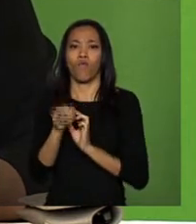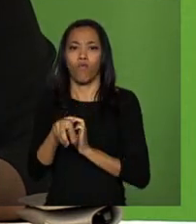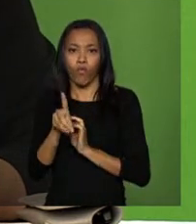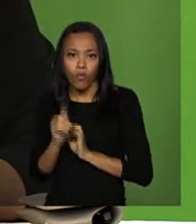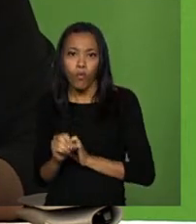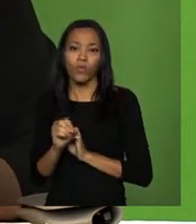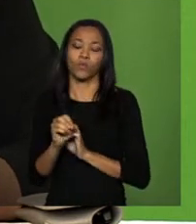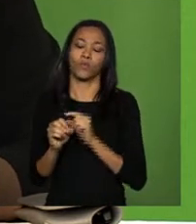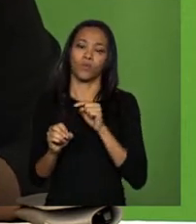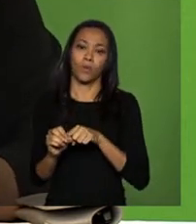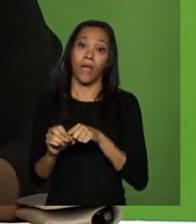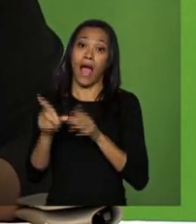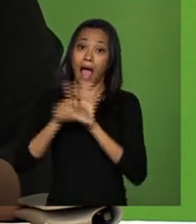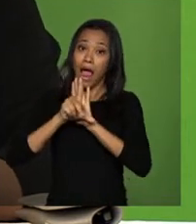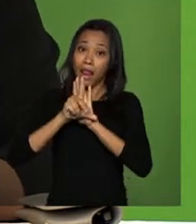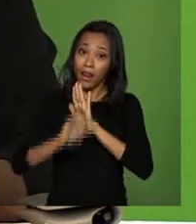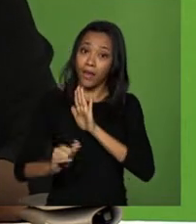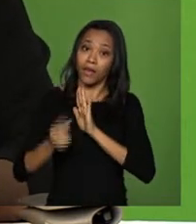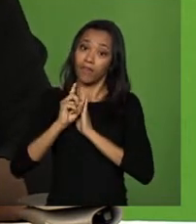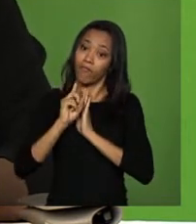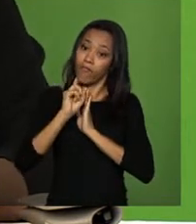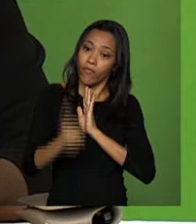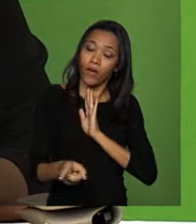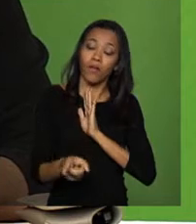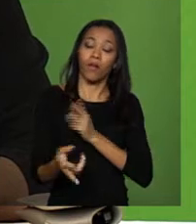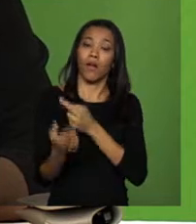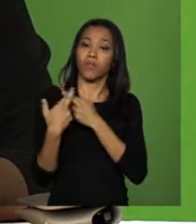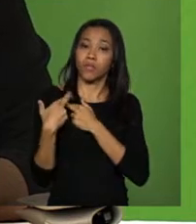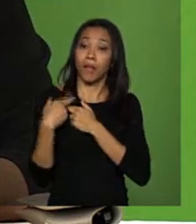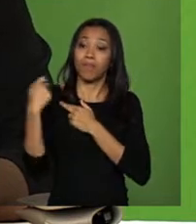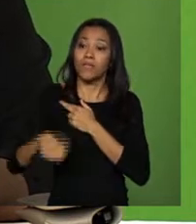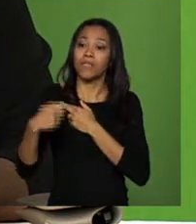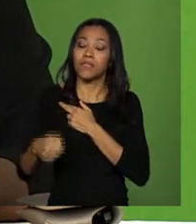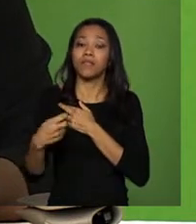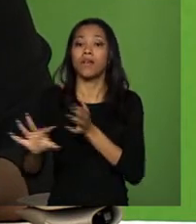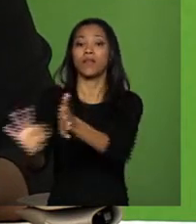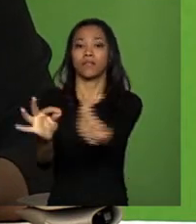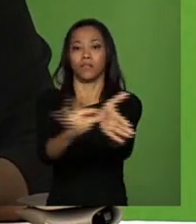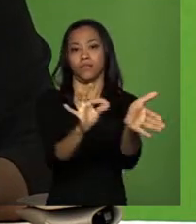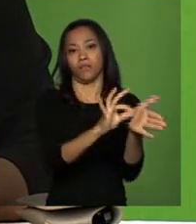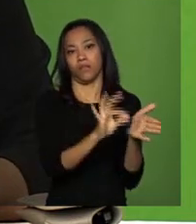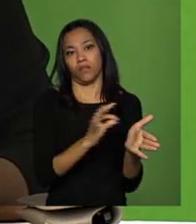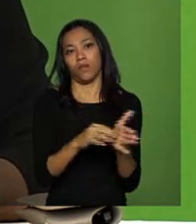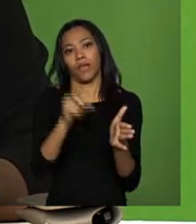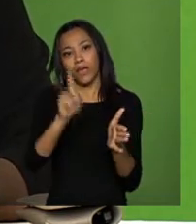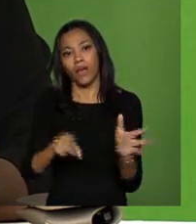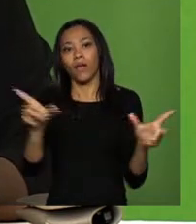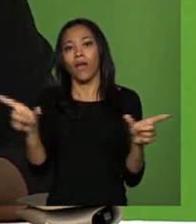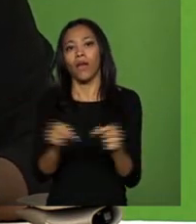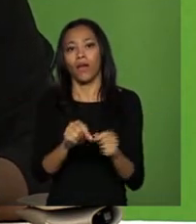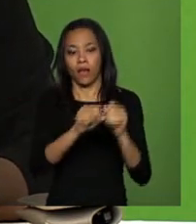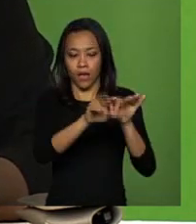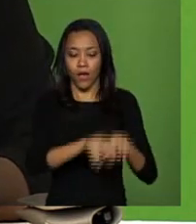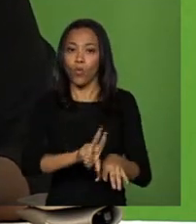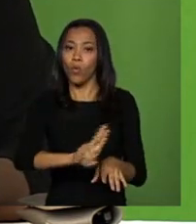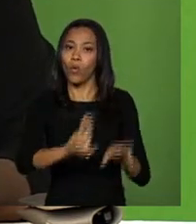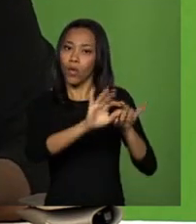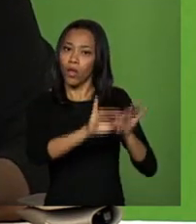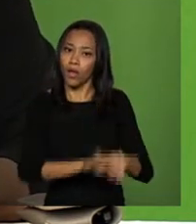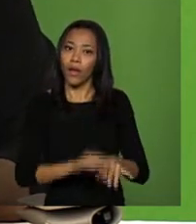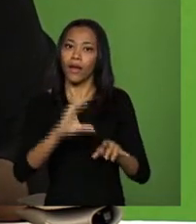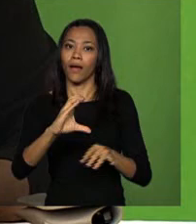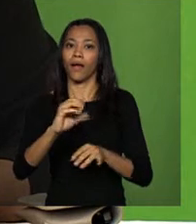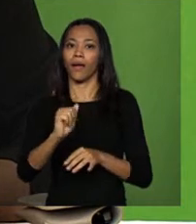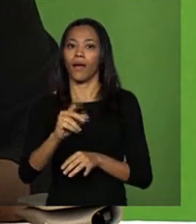lei estabeleceu a responsabilidade para fazer o cadastro, poderem fazer. Então, nós estamos em um trabalho em campo agora